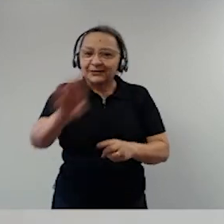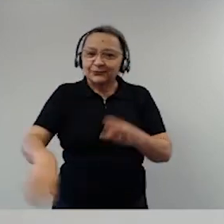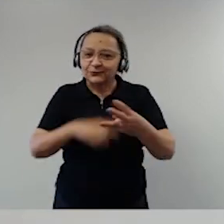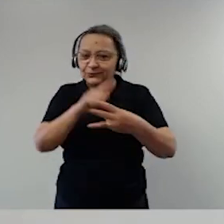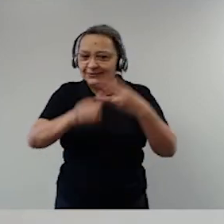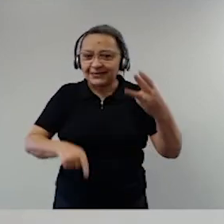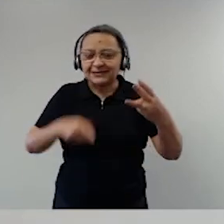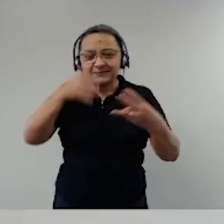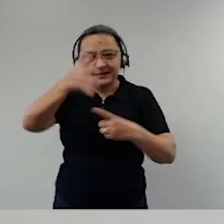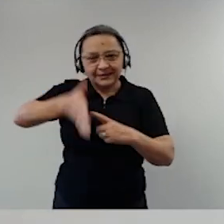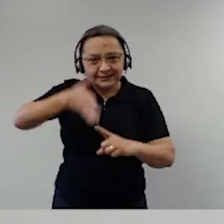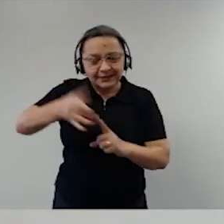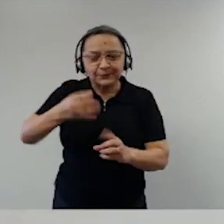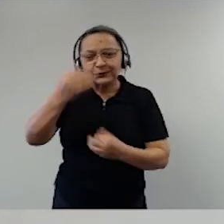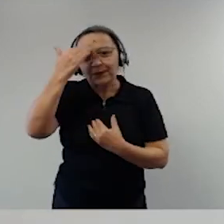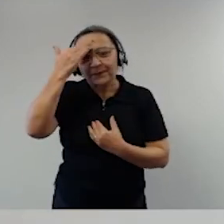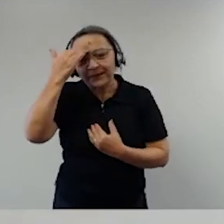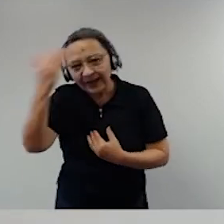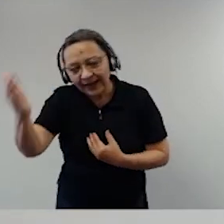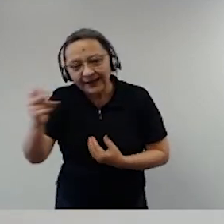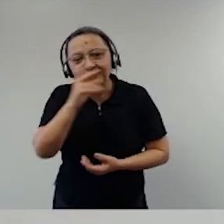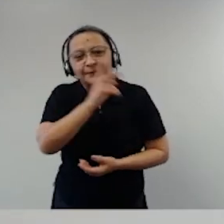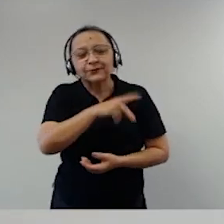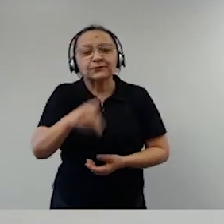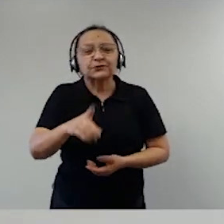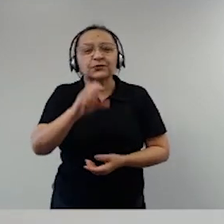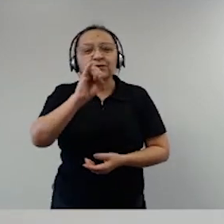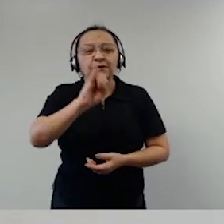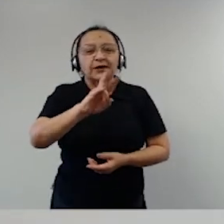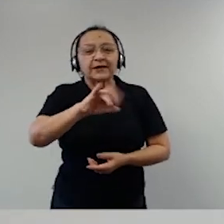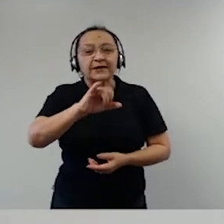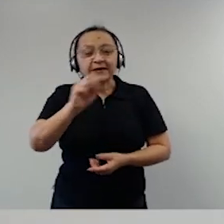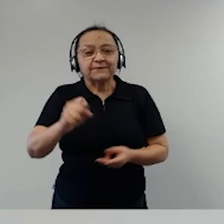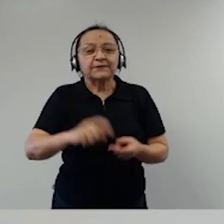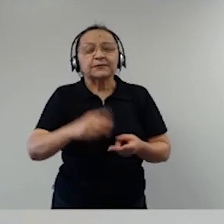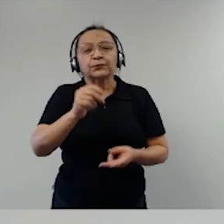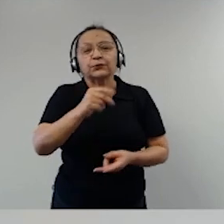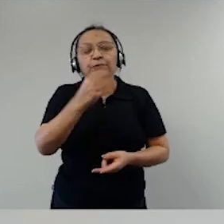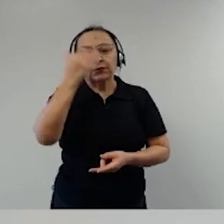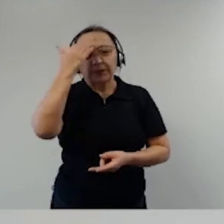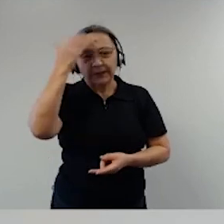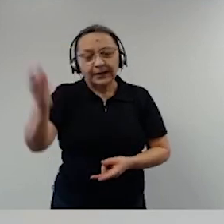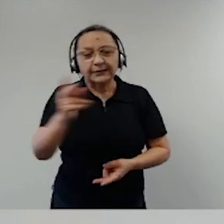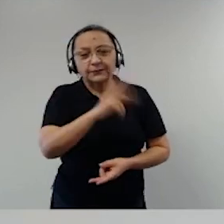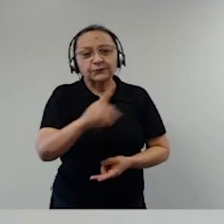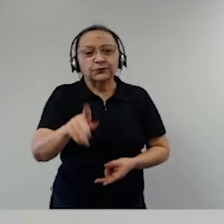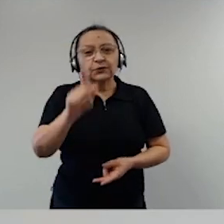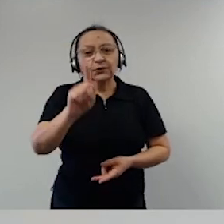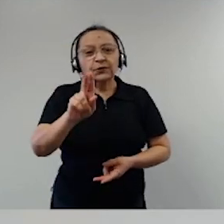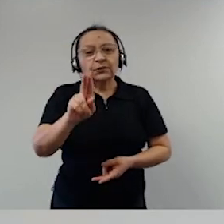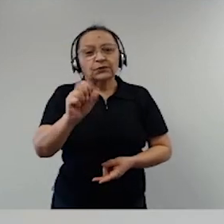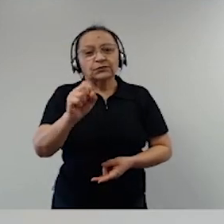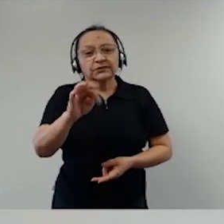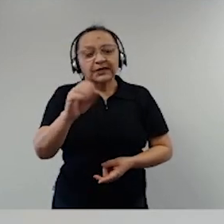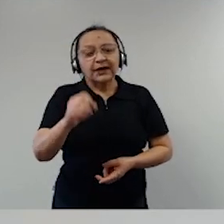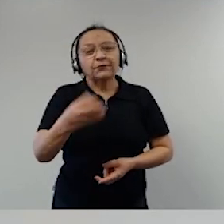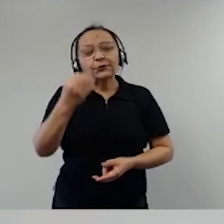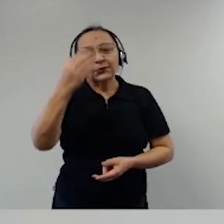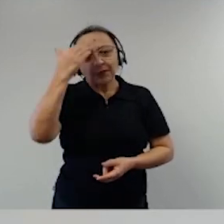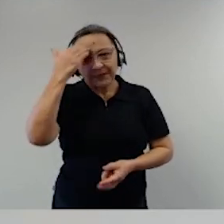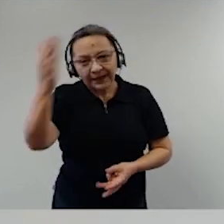Muito obrigada, professor Ives Gandra, muito obrigada, professor Gustavo Benemboen, muito obrigada, general.